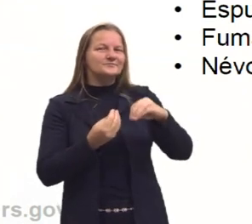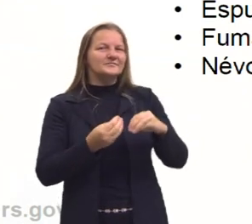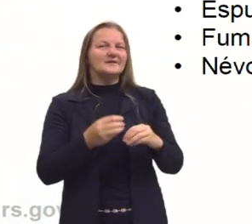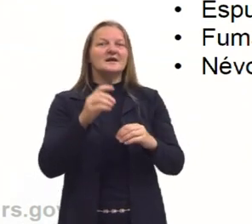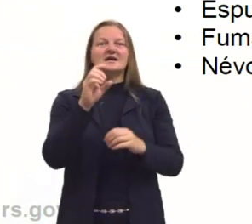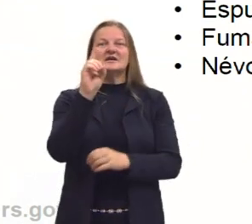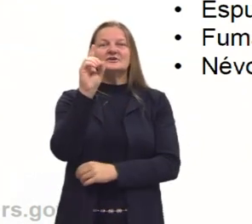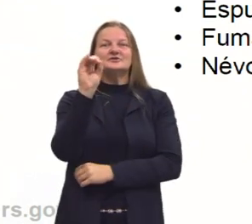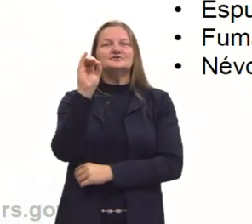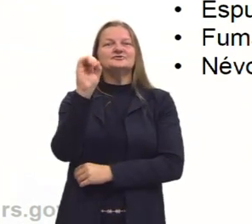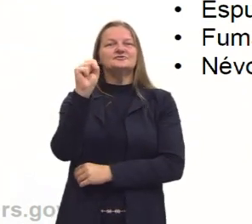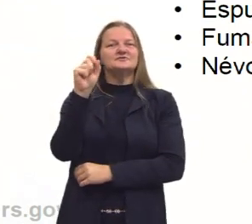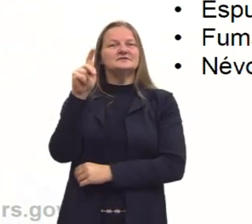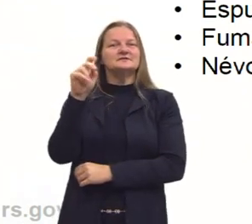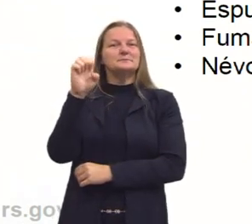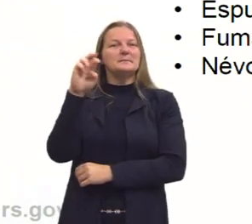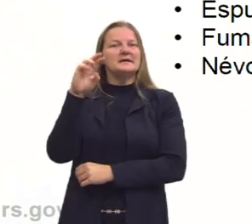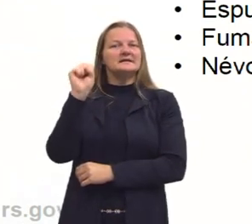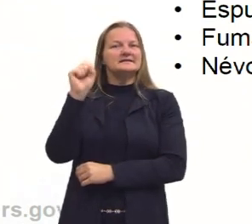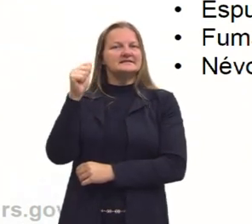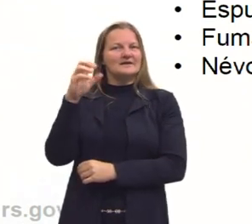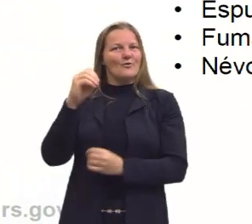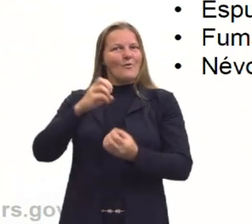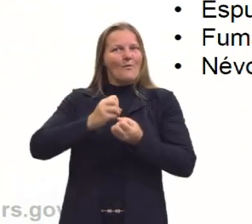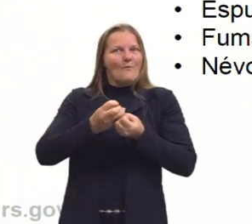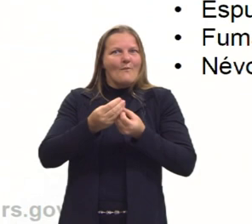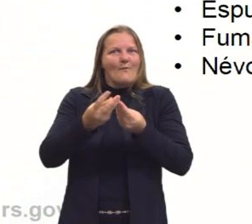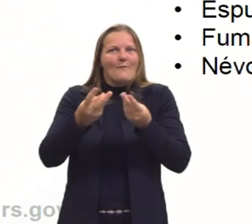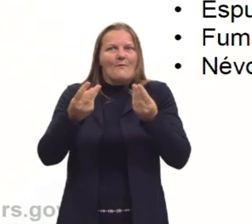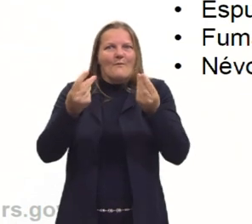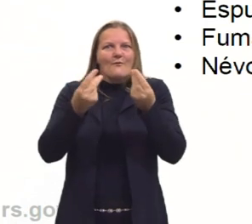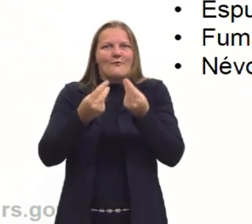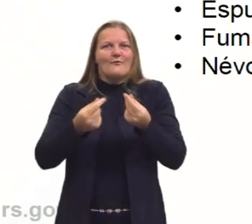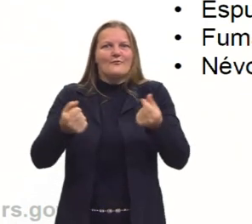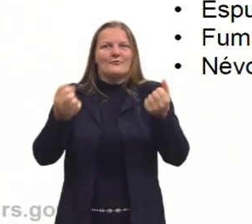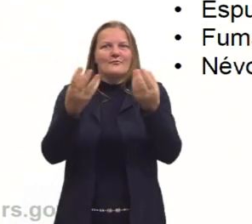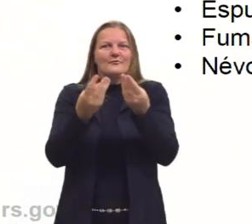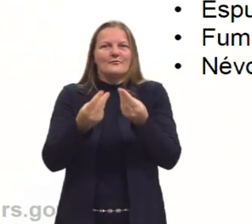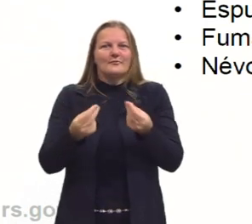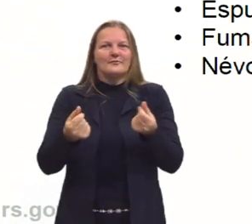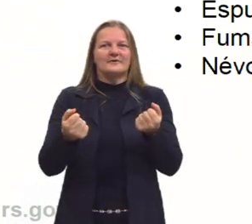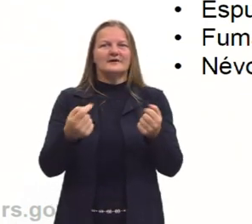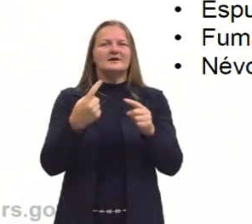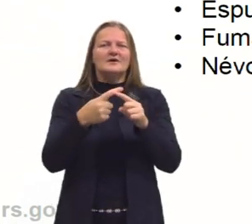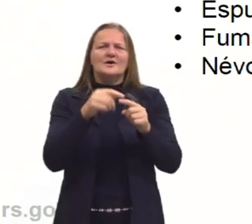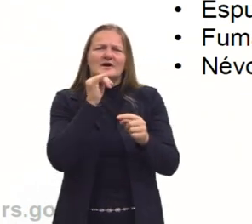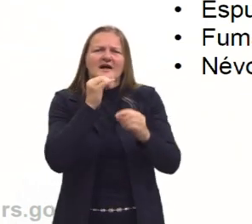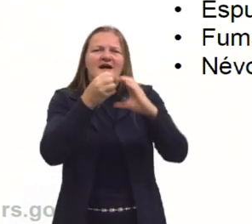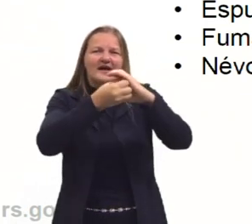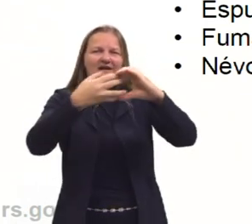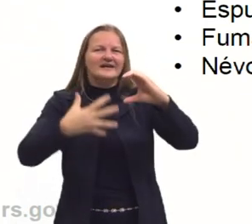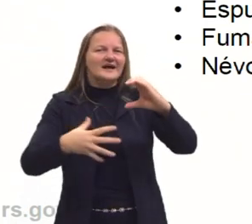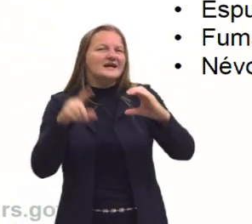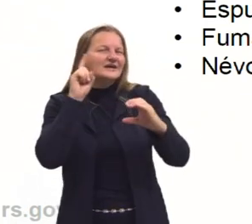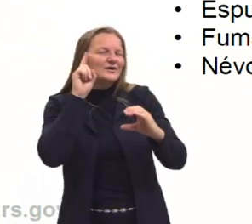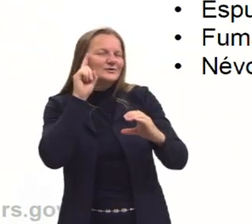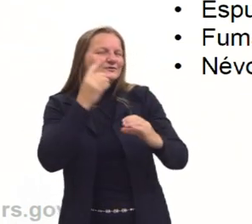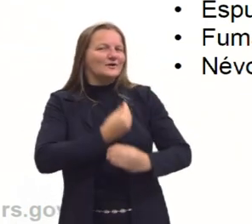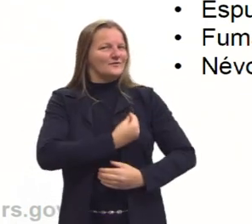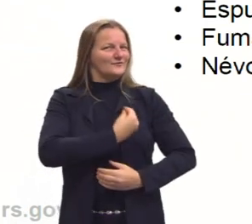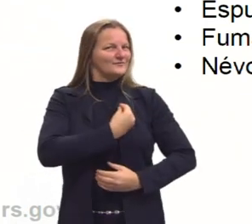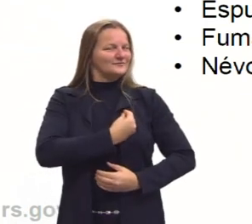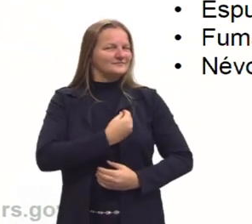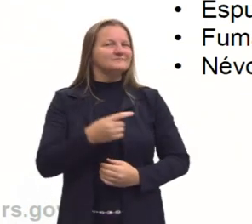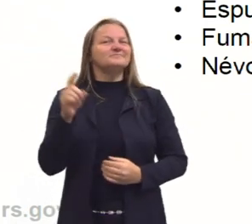dispersão, toda dispersão é uma mistura. Então, vocês saberiam classificar esses exemplos do nosso dia a dia que eu trouxe